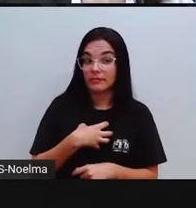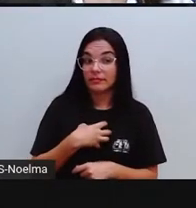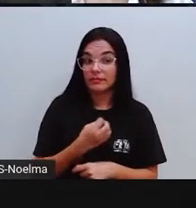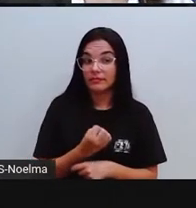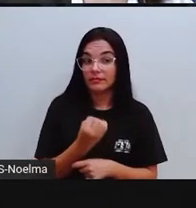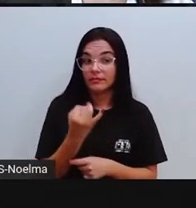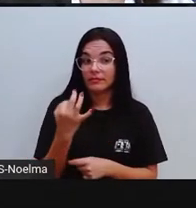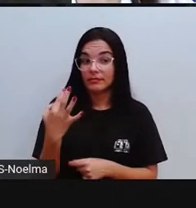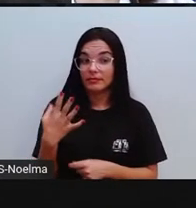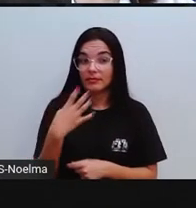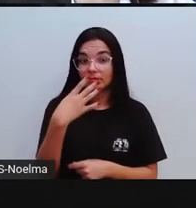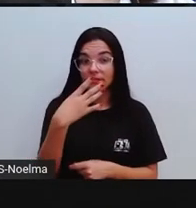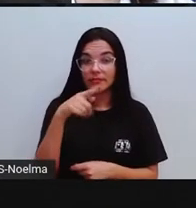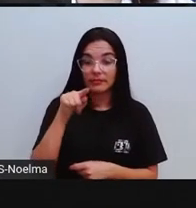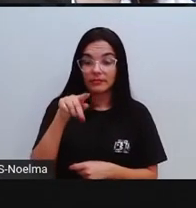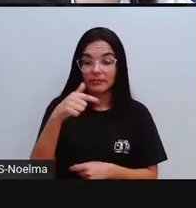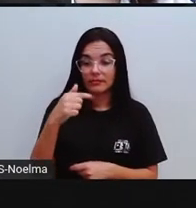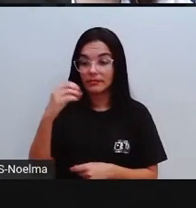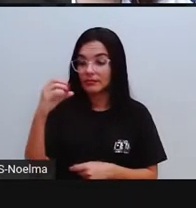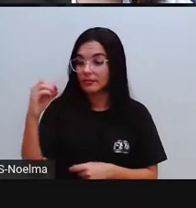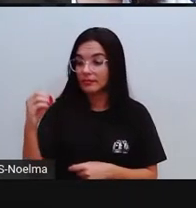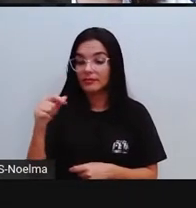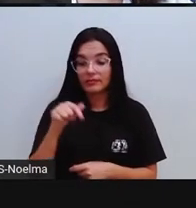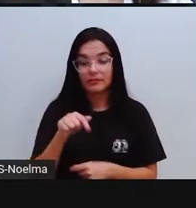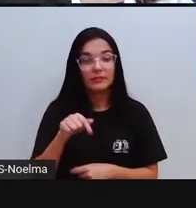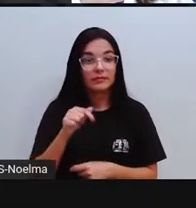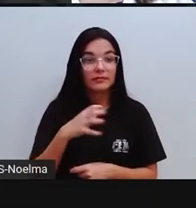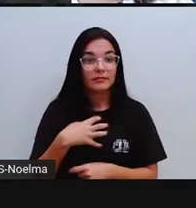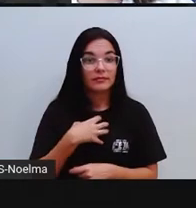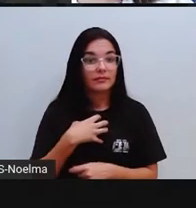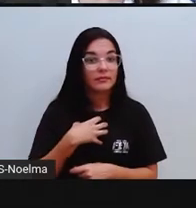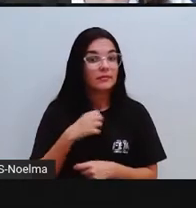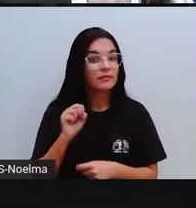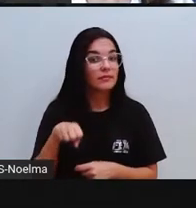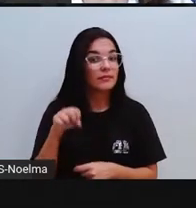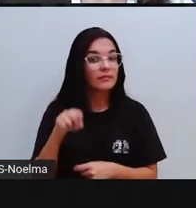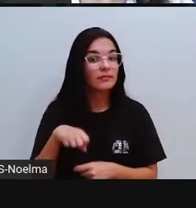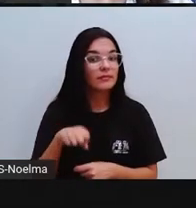quantidade de 4.700 indígenas tupinambais, certo?